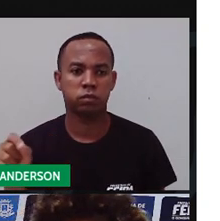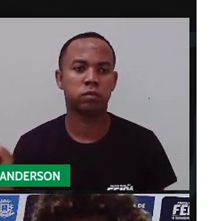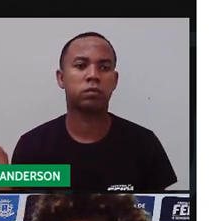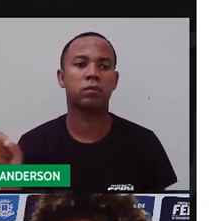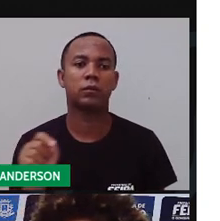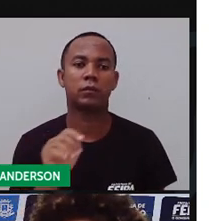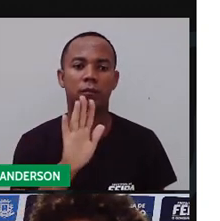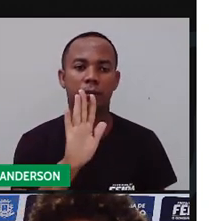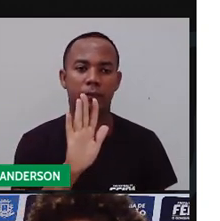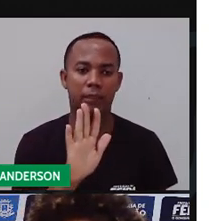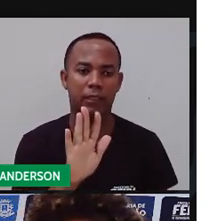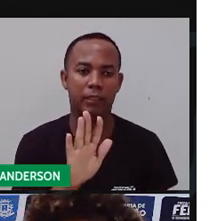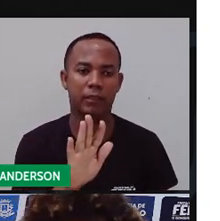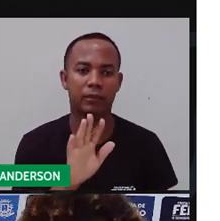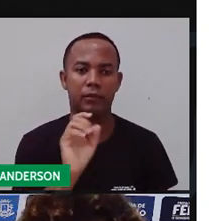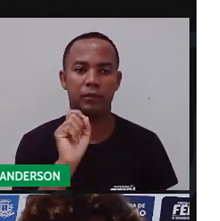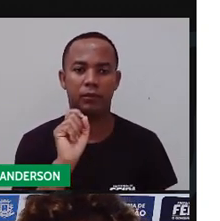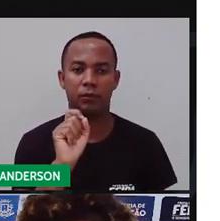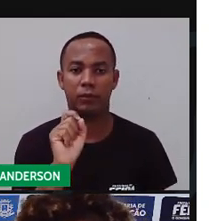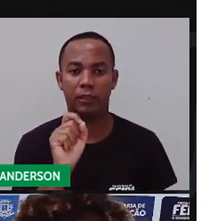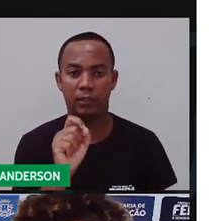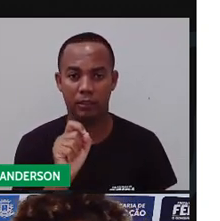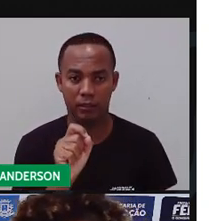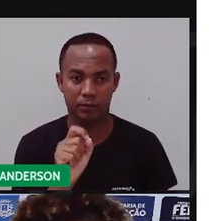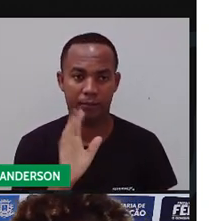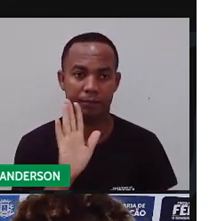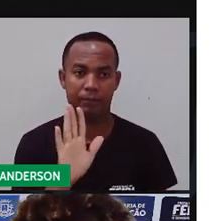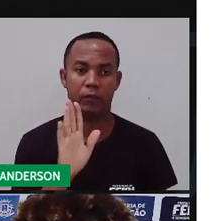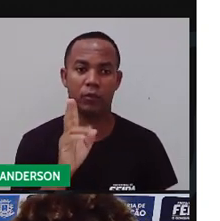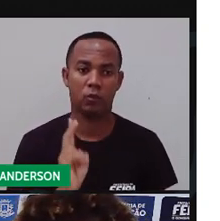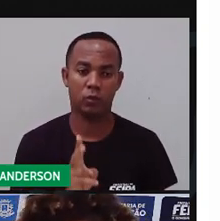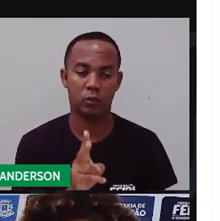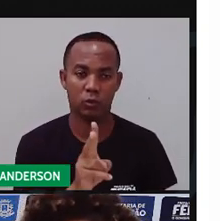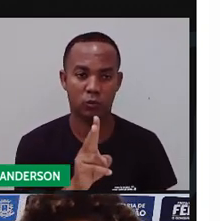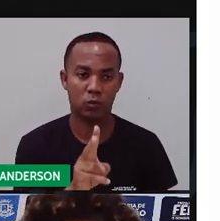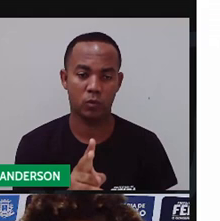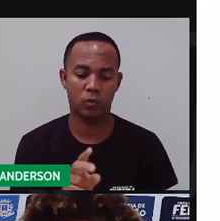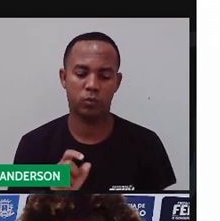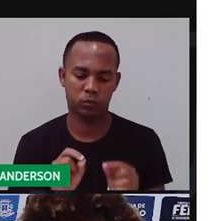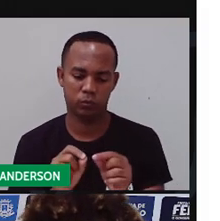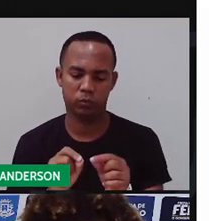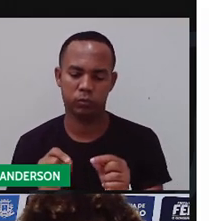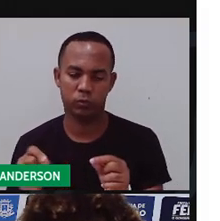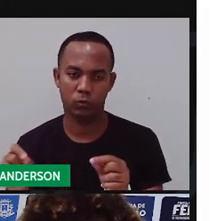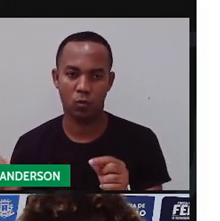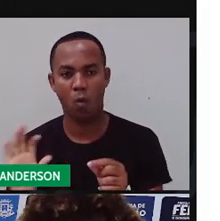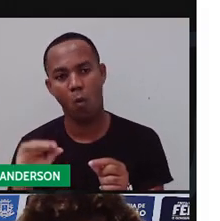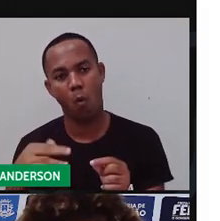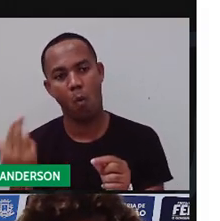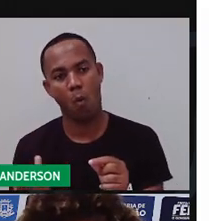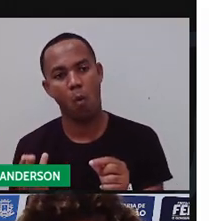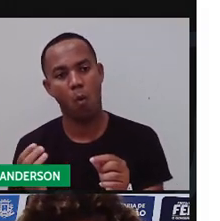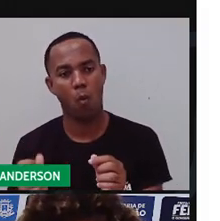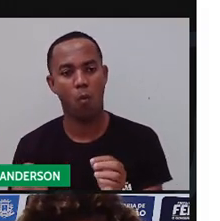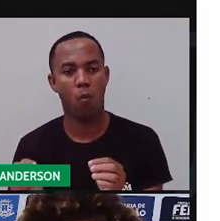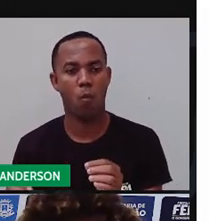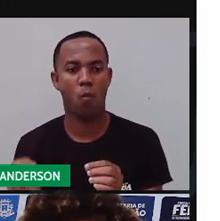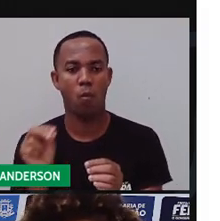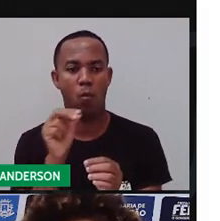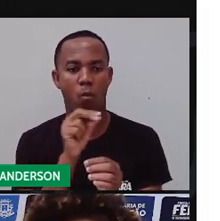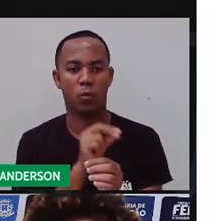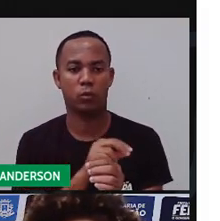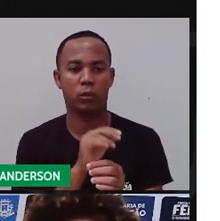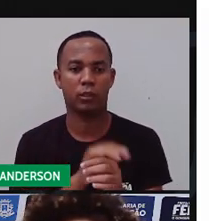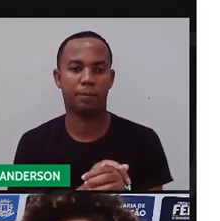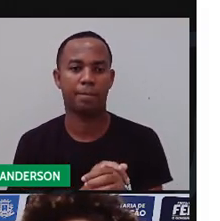Mas, independente da situação, se eu continuo na mesma linha, ou se eu vou para o próximo parágrafo, eu preciso utilizar o